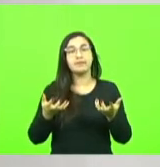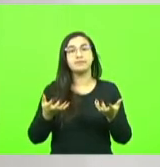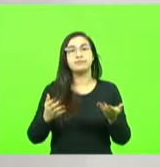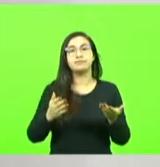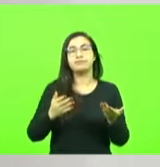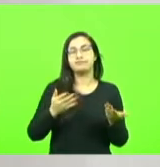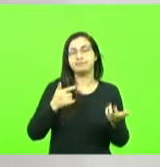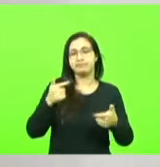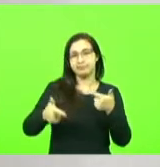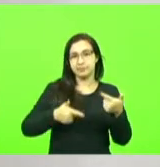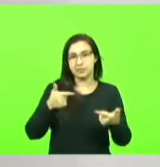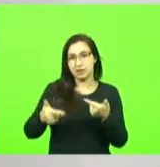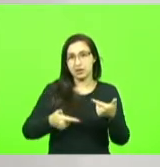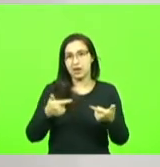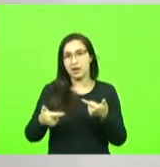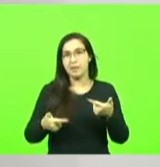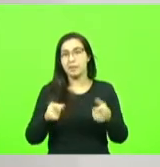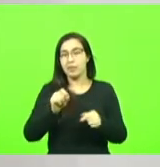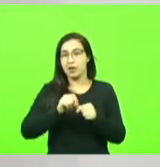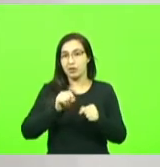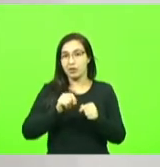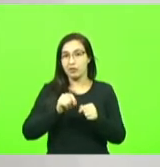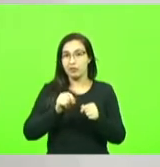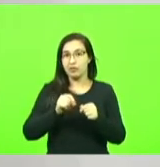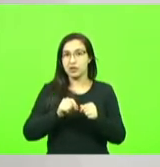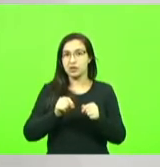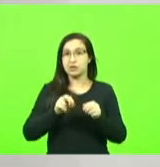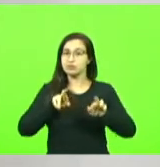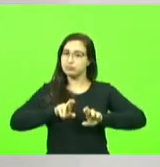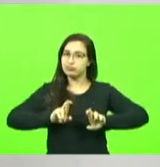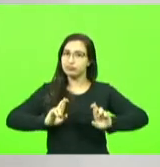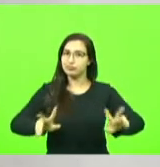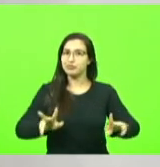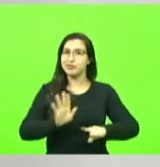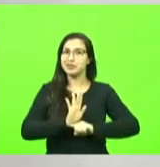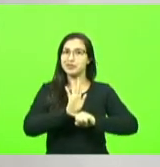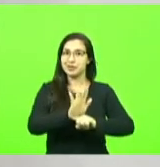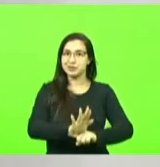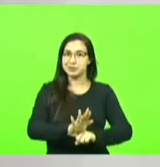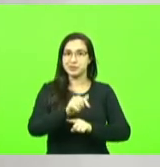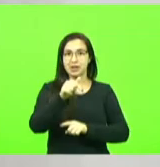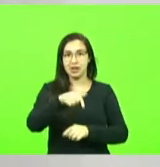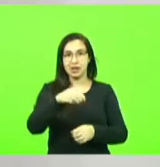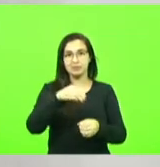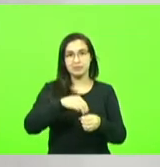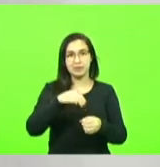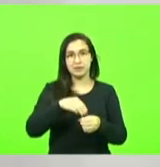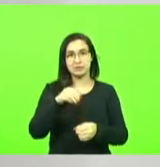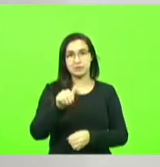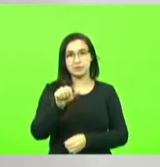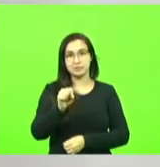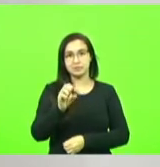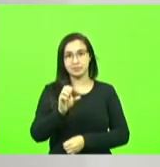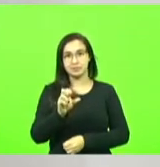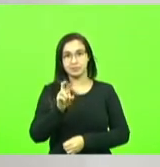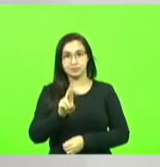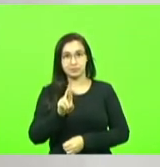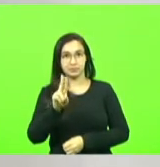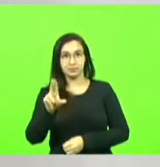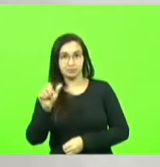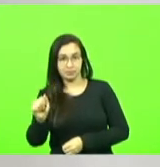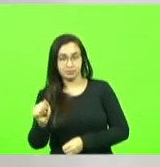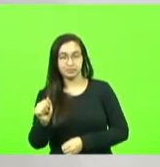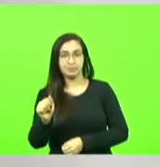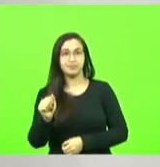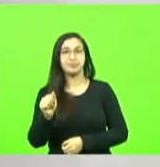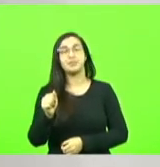que proporcionasse algum diferencial para as curras junto ao portal do ministério da saúde conheci o